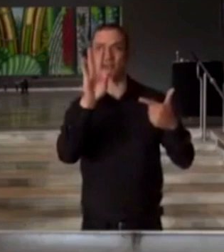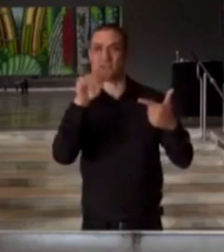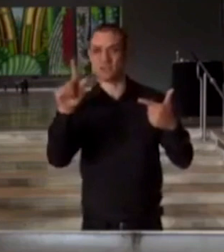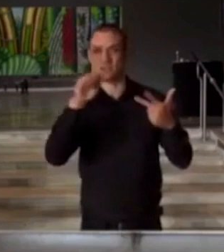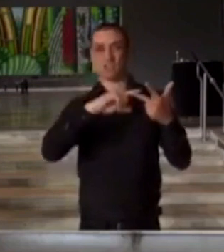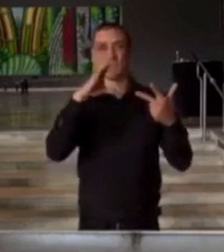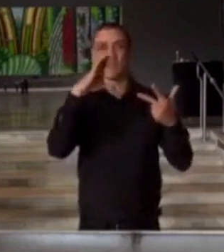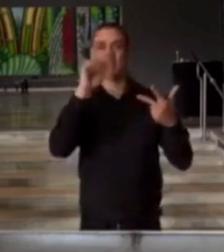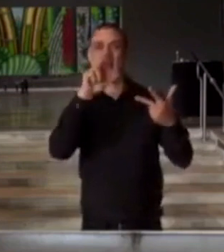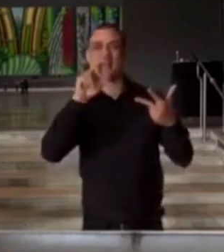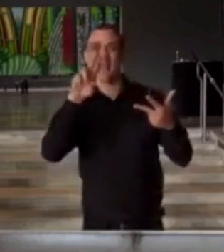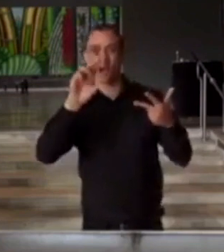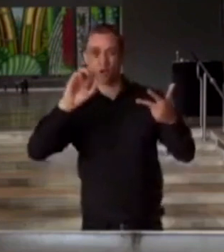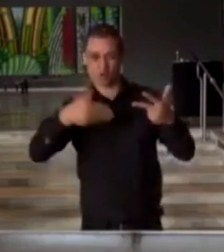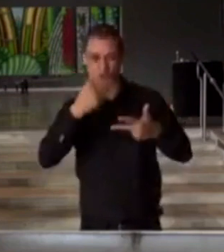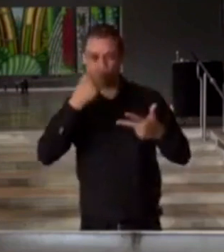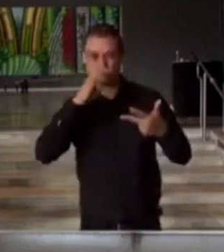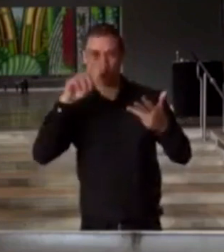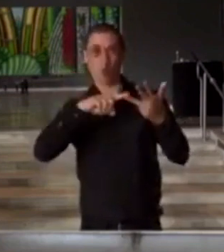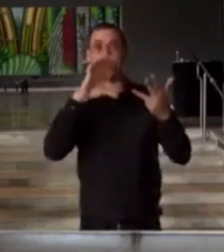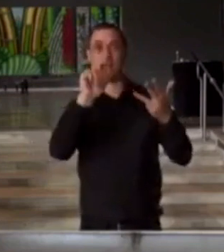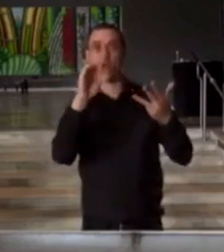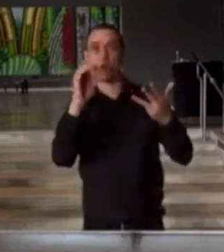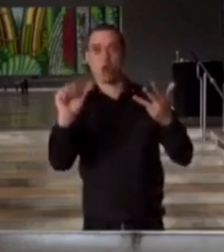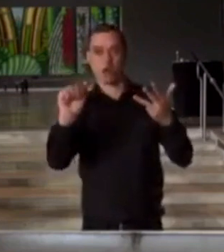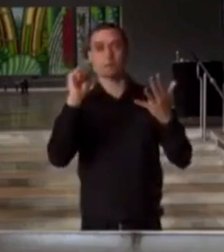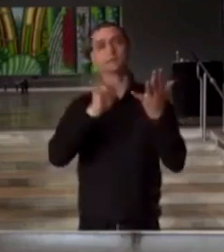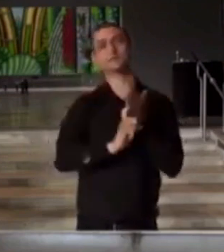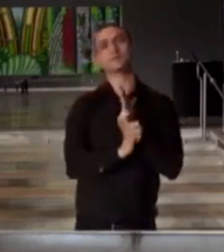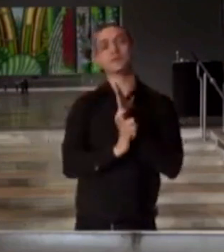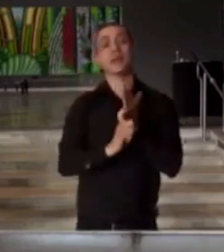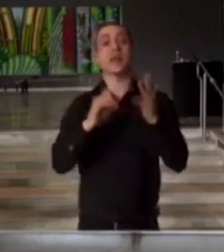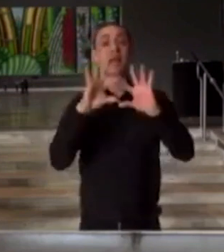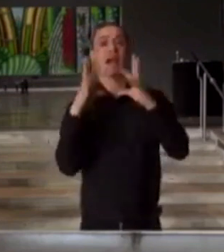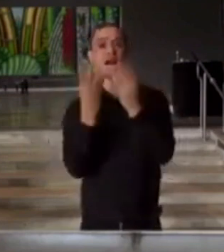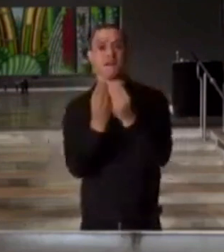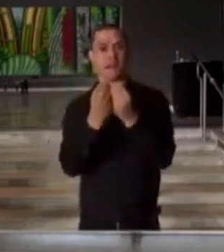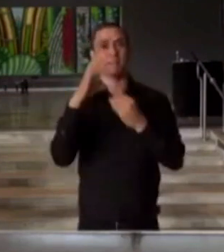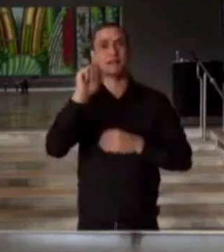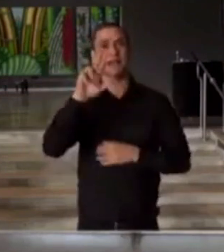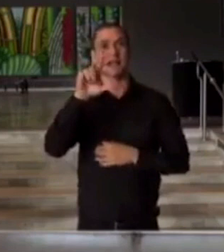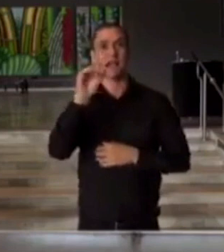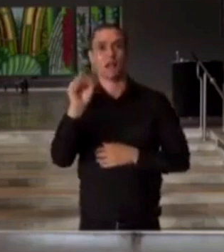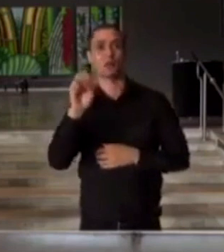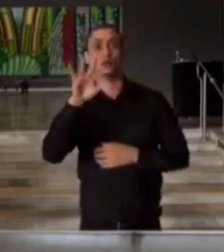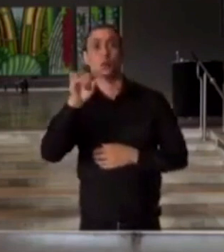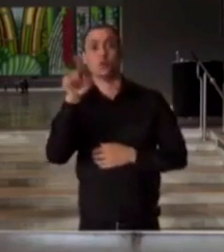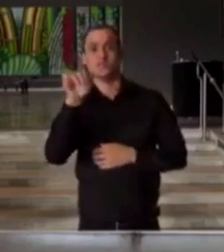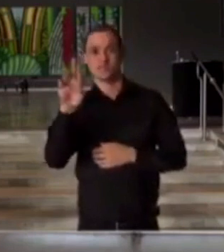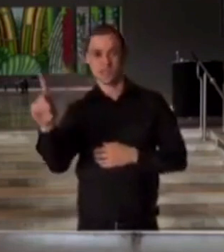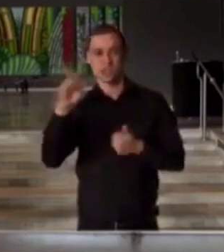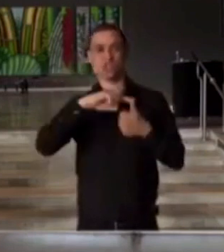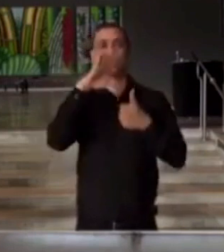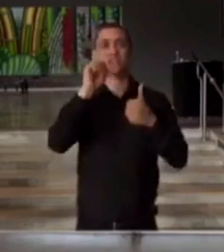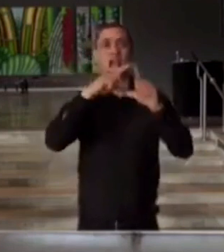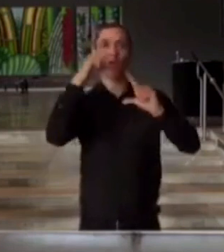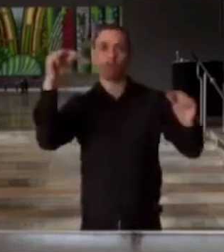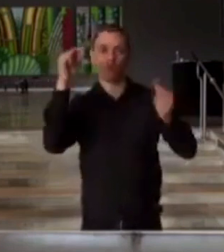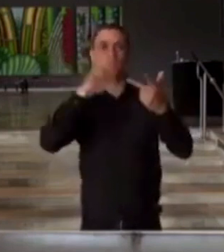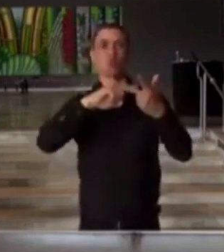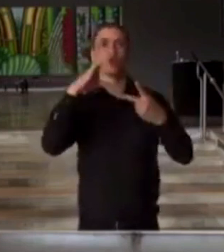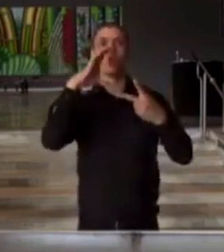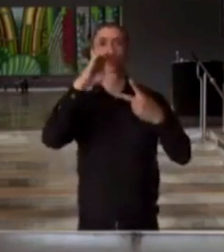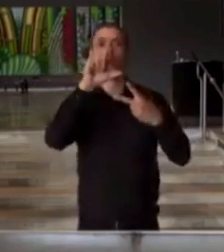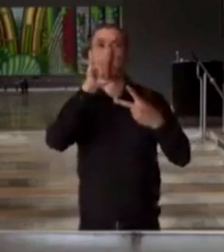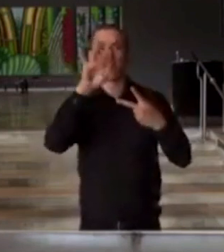Cacau Show, Caoa, a família do Carlos Wieser Martins, o Carrefour, a